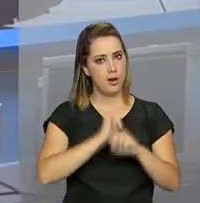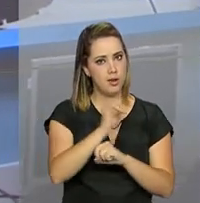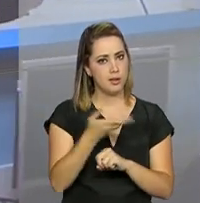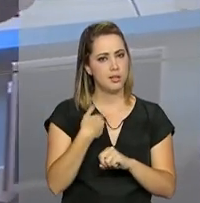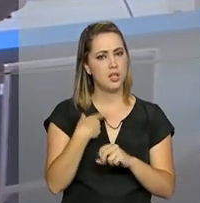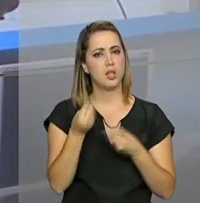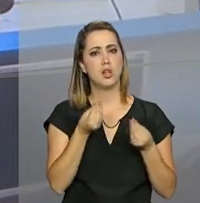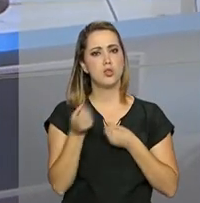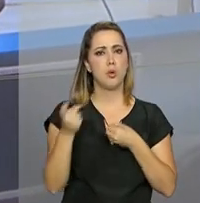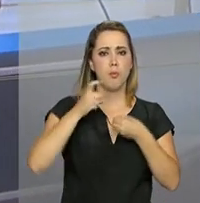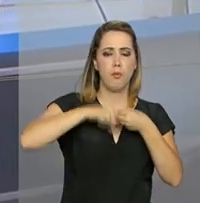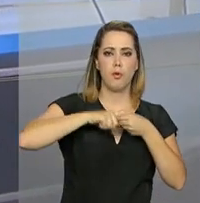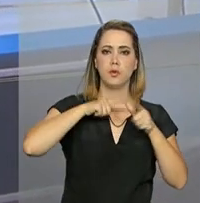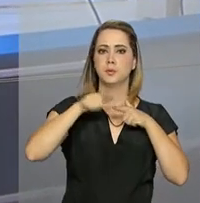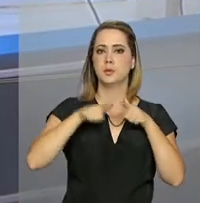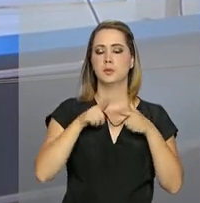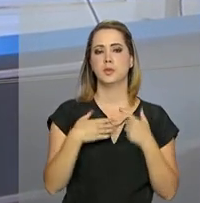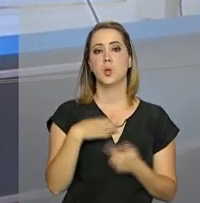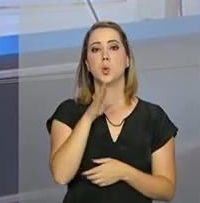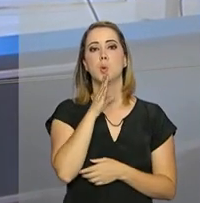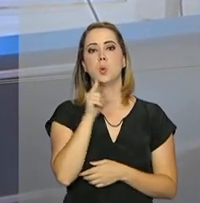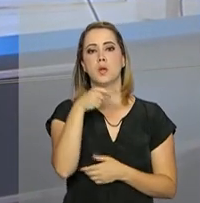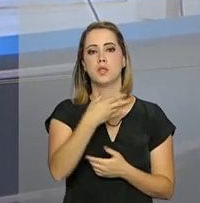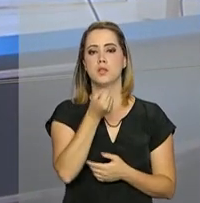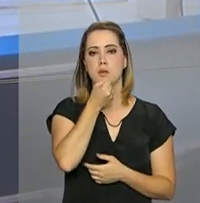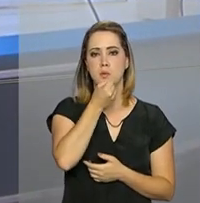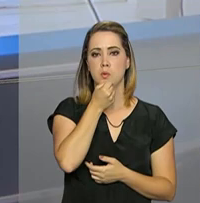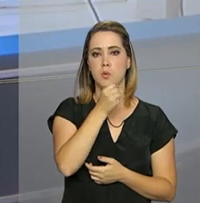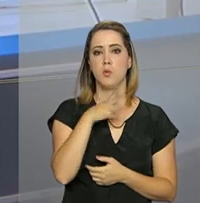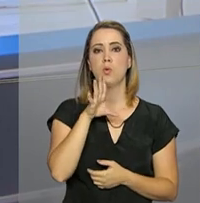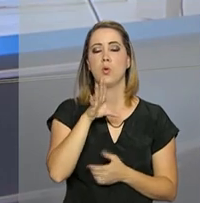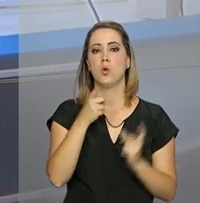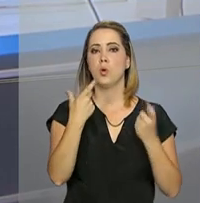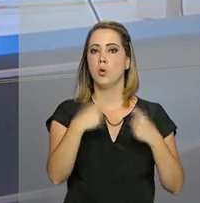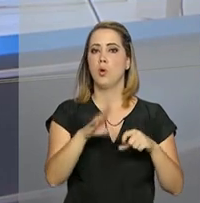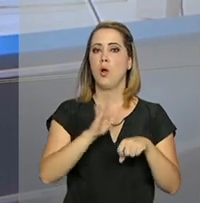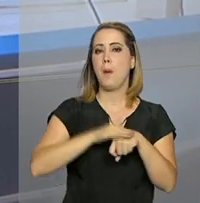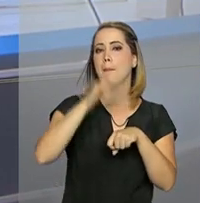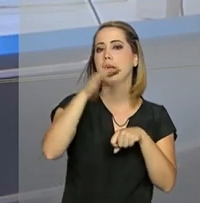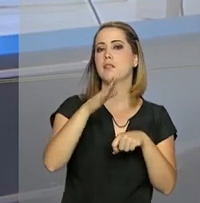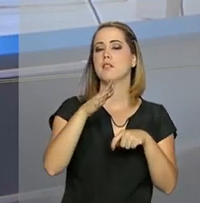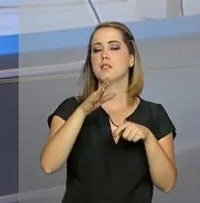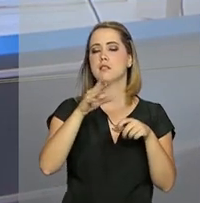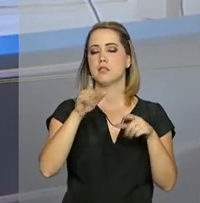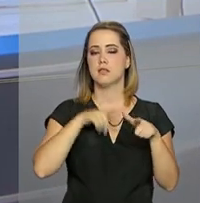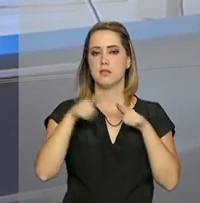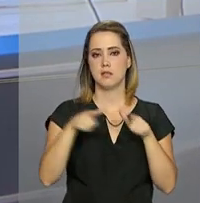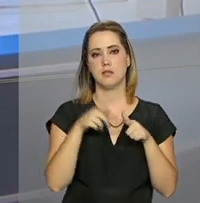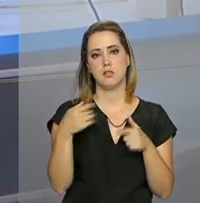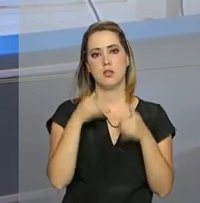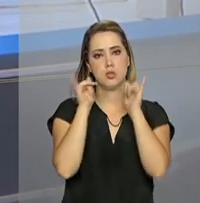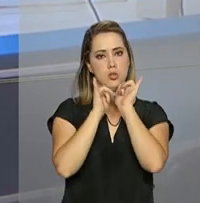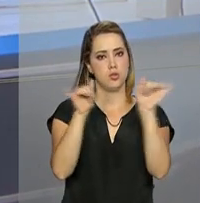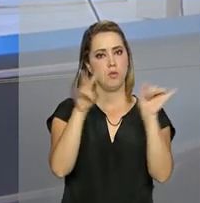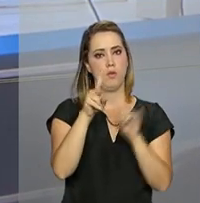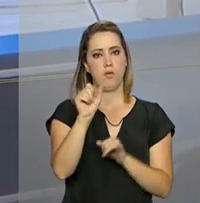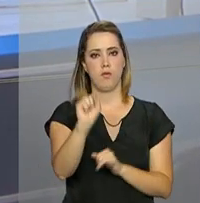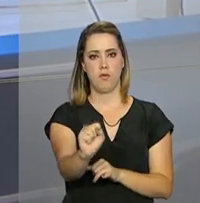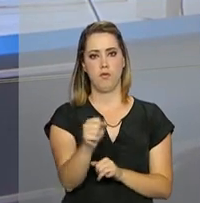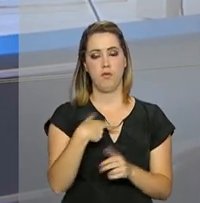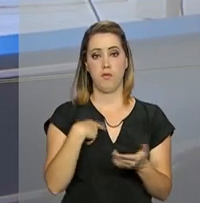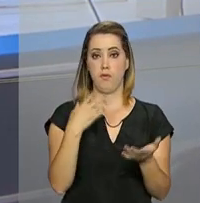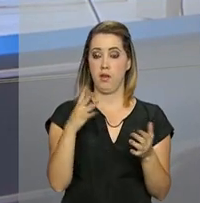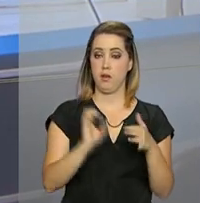recolocação no mercado de trabalho. Conheça na reportagem o portal Mais Emprego, que divulga vagas da iniciativa privada.